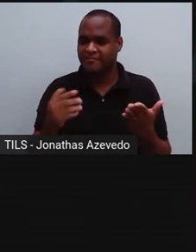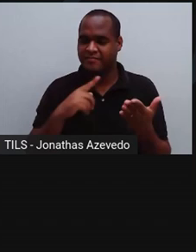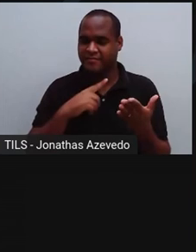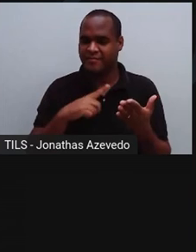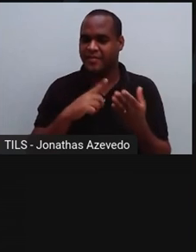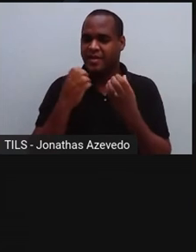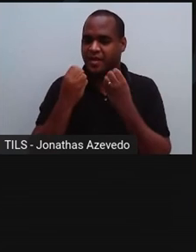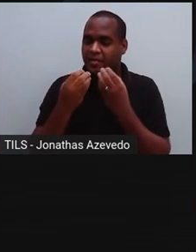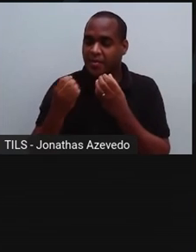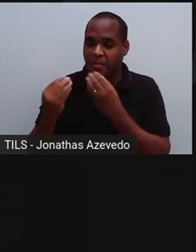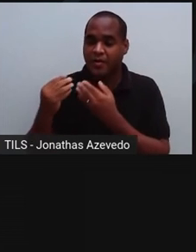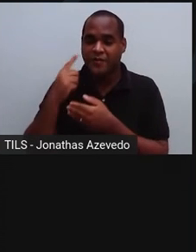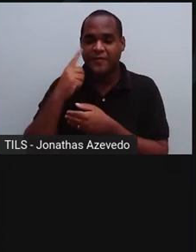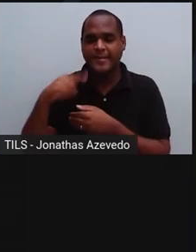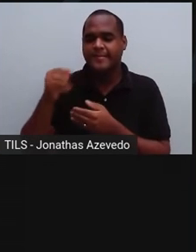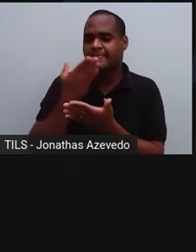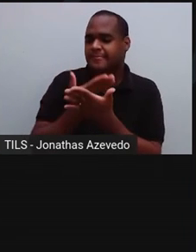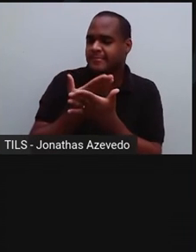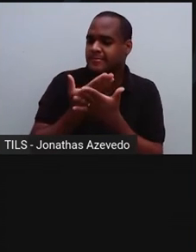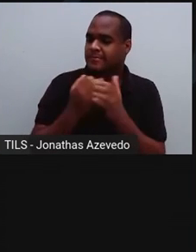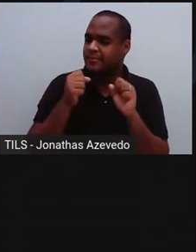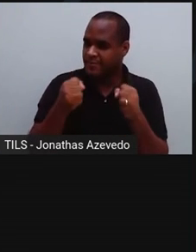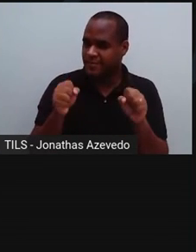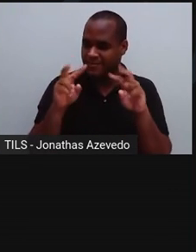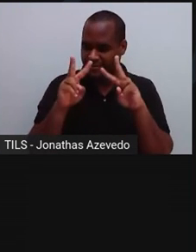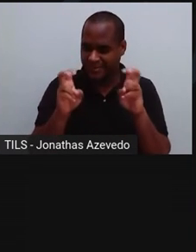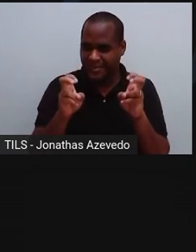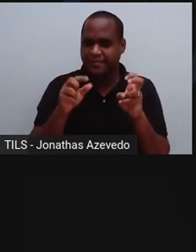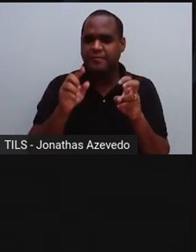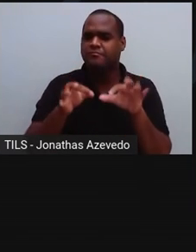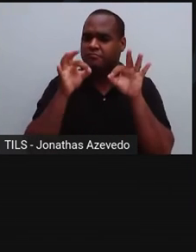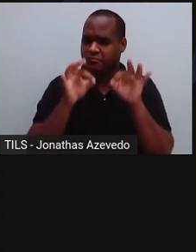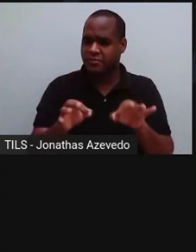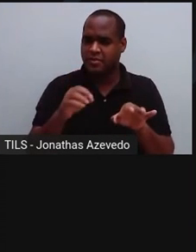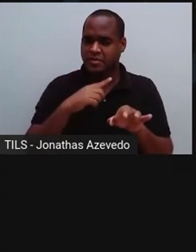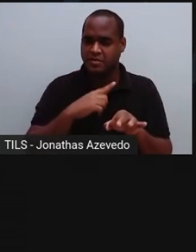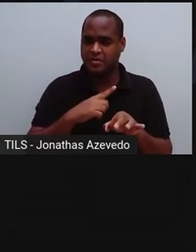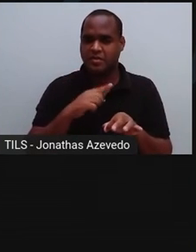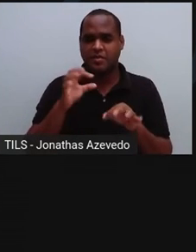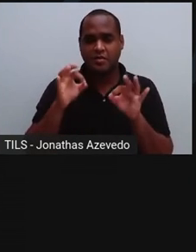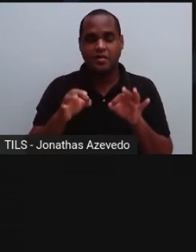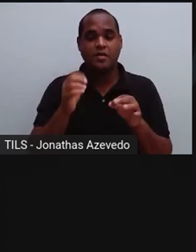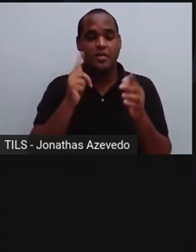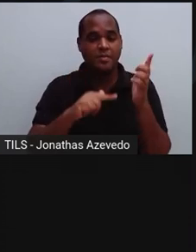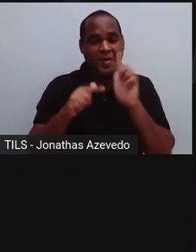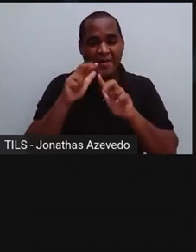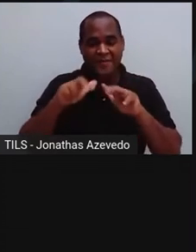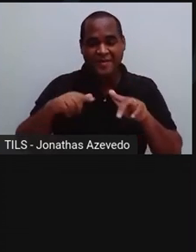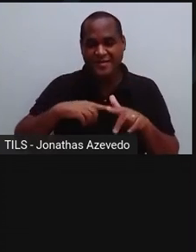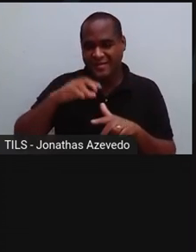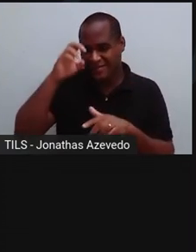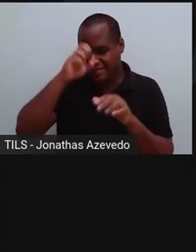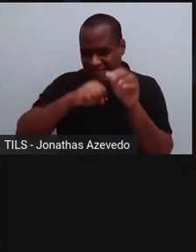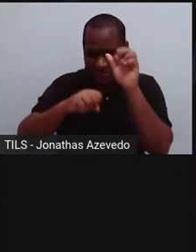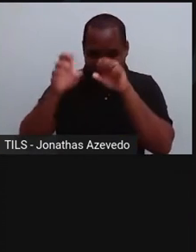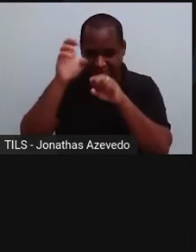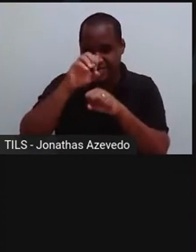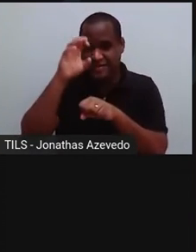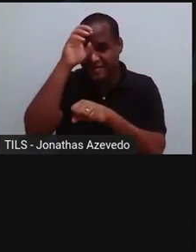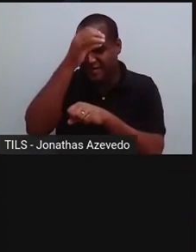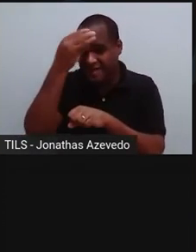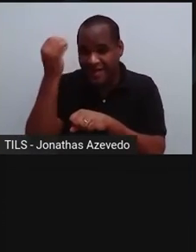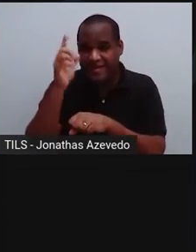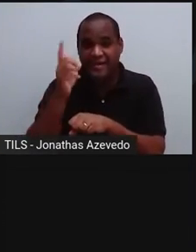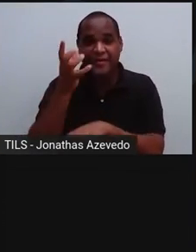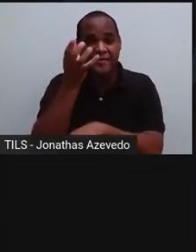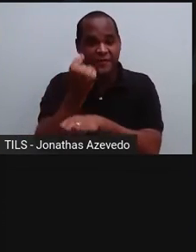pontapé nos seus estudos sobre este conteúdo. Para ter certeza que você vai fixar esse conhecimento, não esquece de baixar no link da